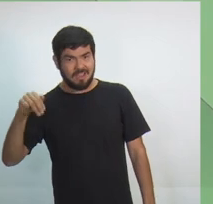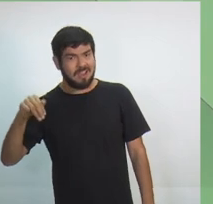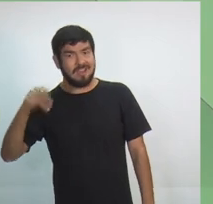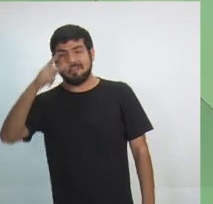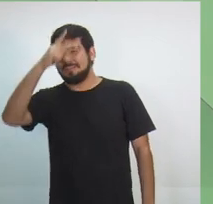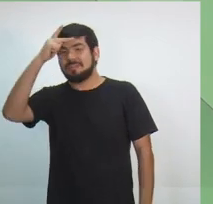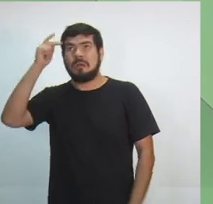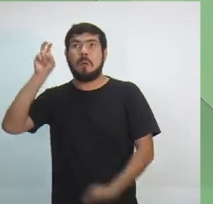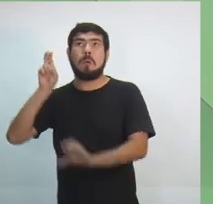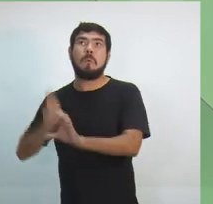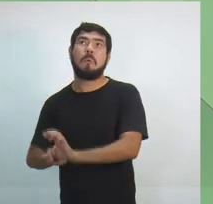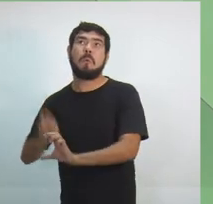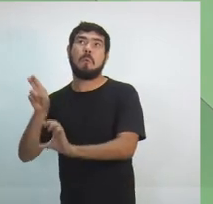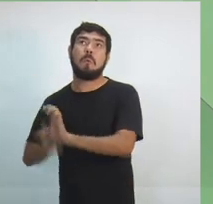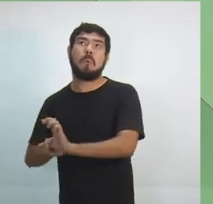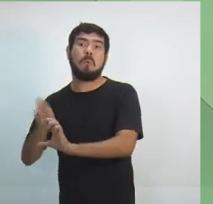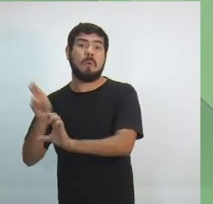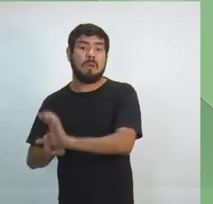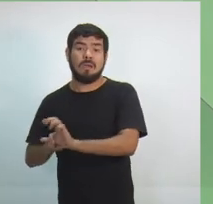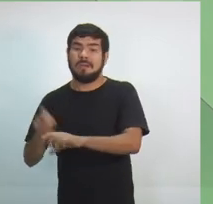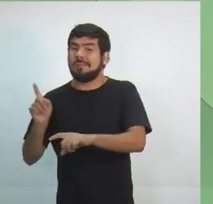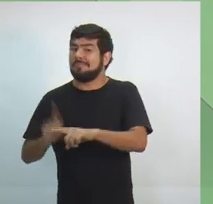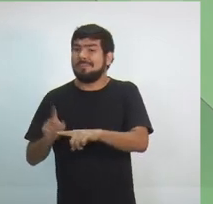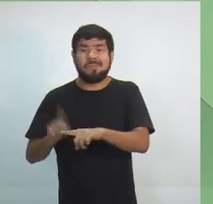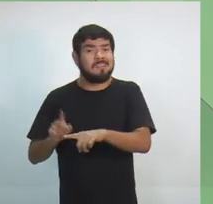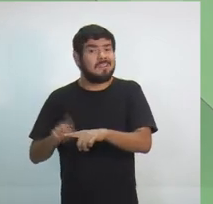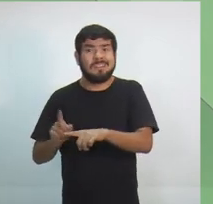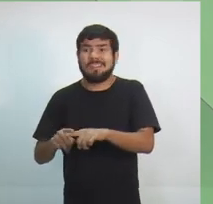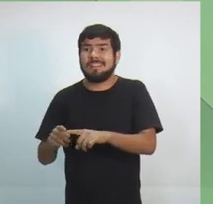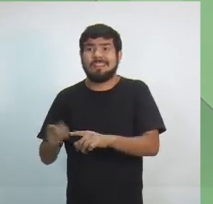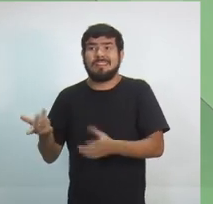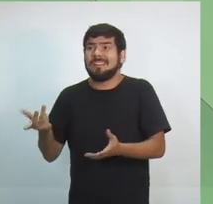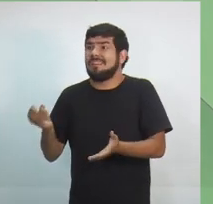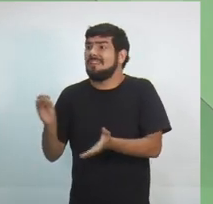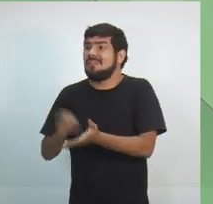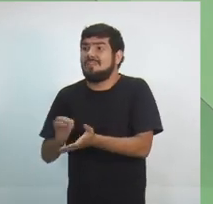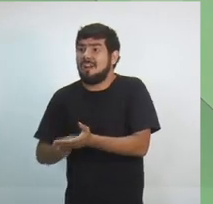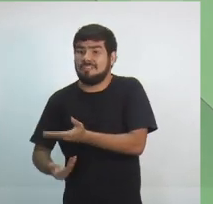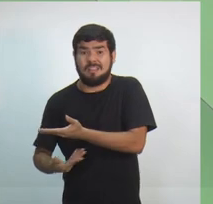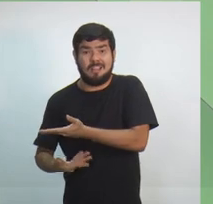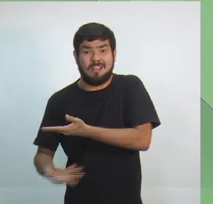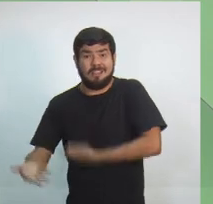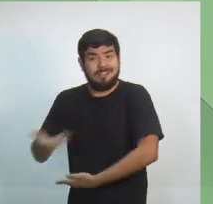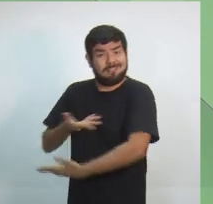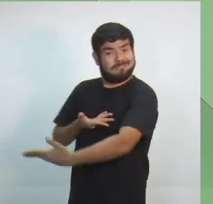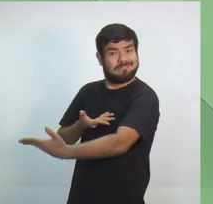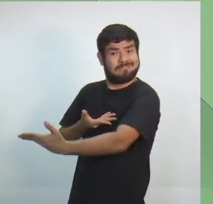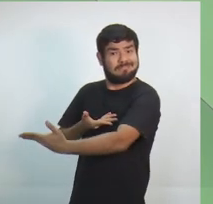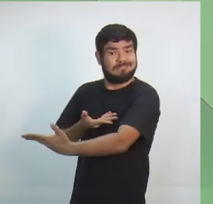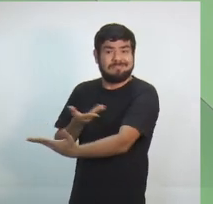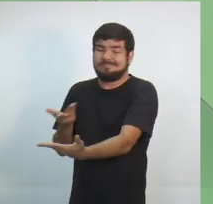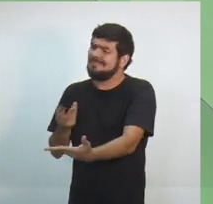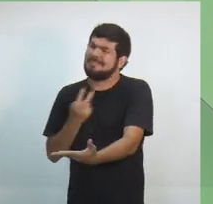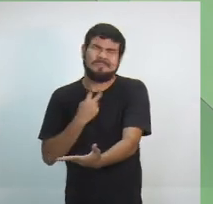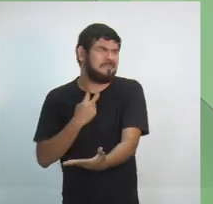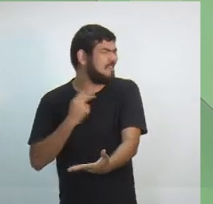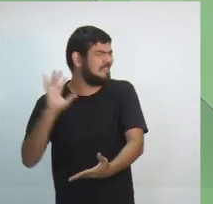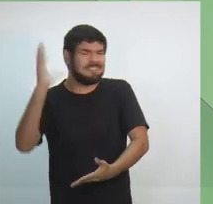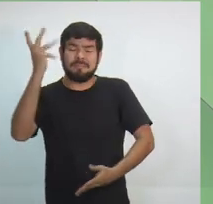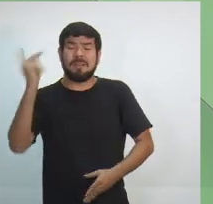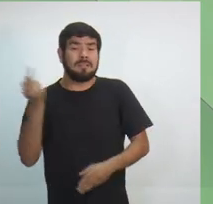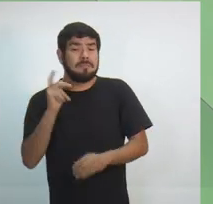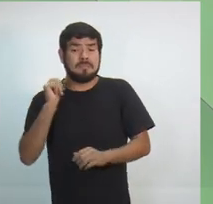muito alta, porque é um crédito concedido sem critério nenhum e sem retorno. E nós não podemos mais ter esse desmando. Nós temos que